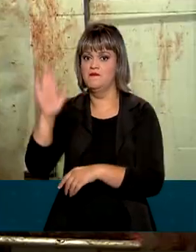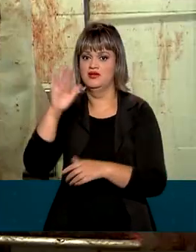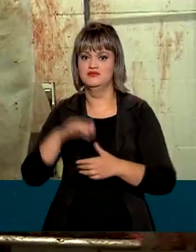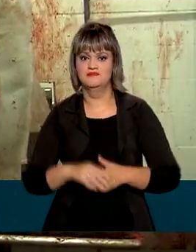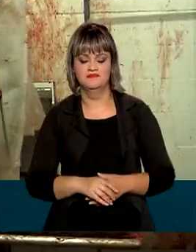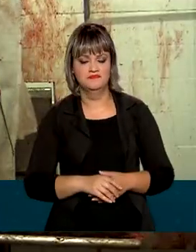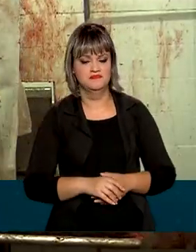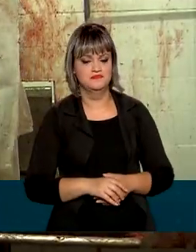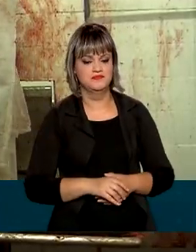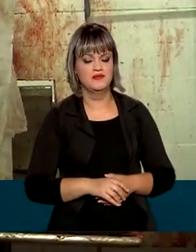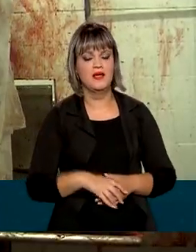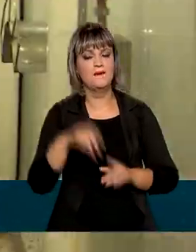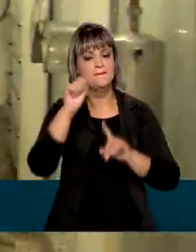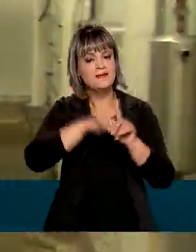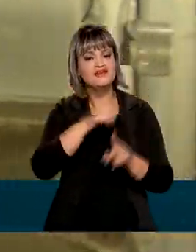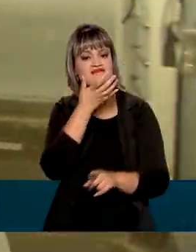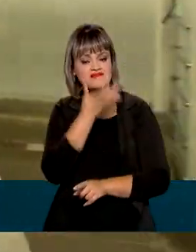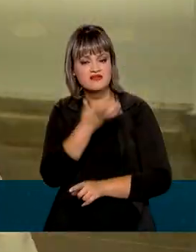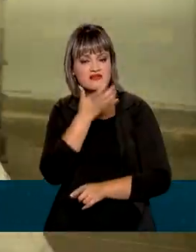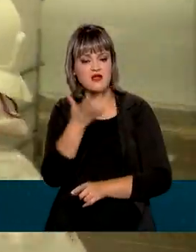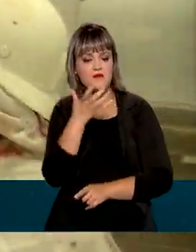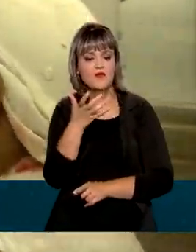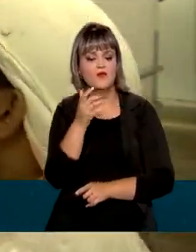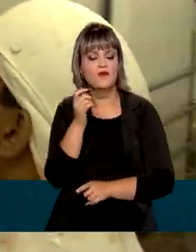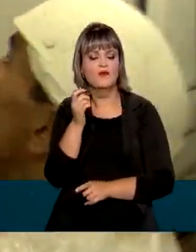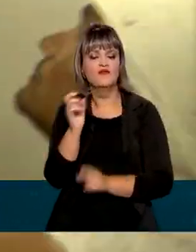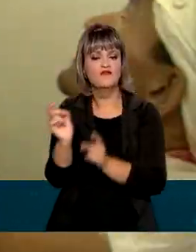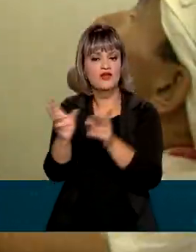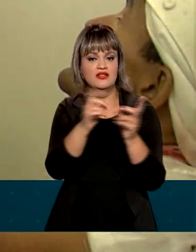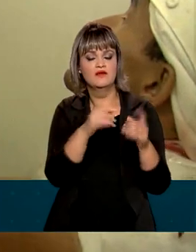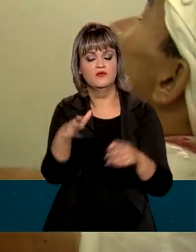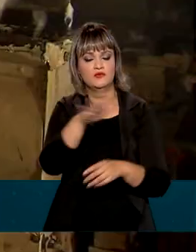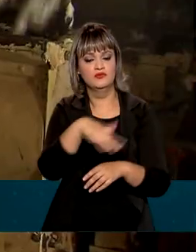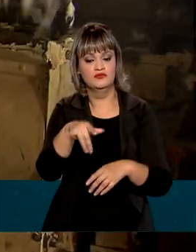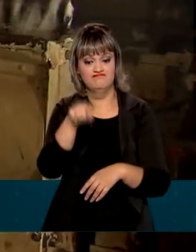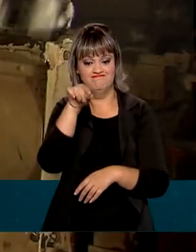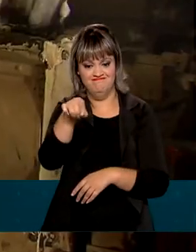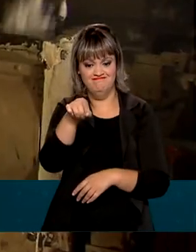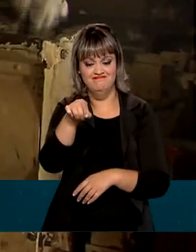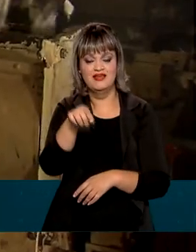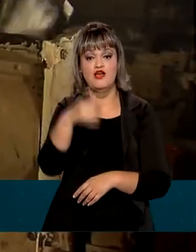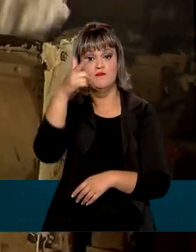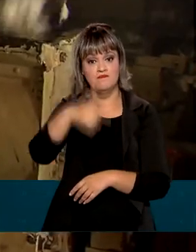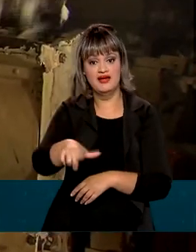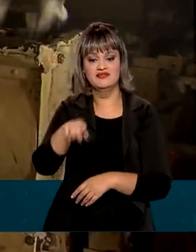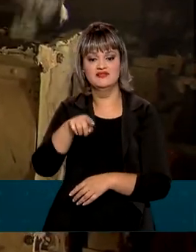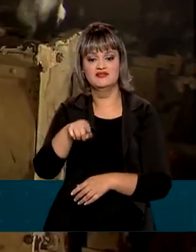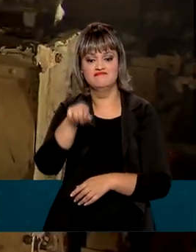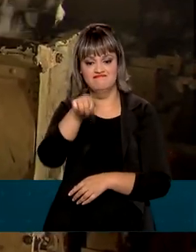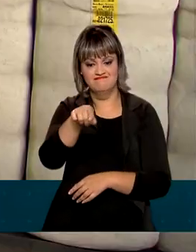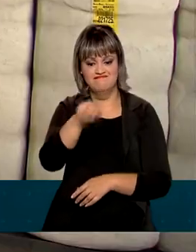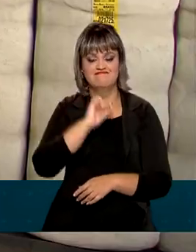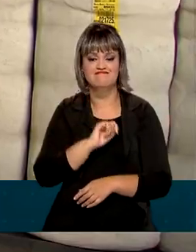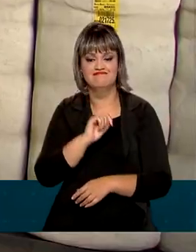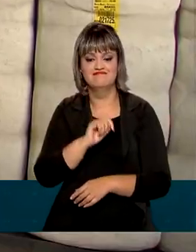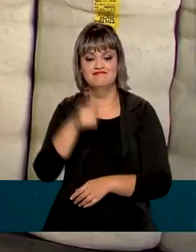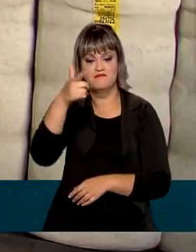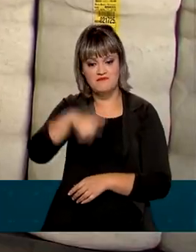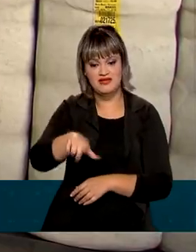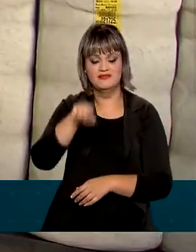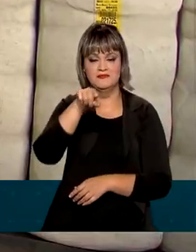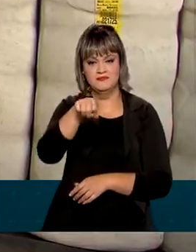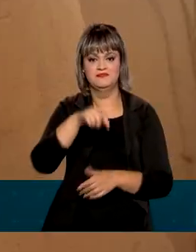período. Em dezembro, houve altas nas vendas da agropecuária e das indústrias extrativa e de